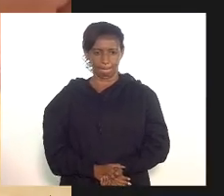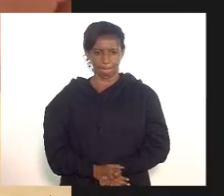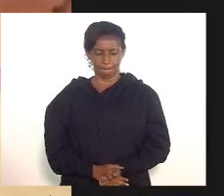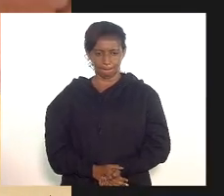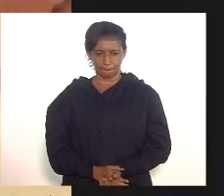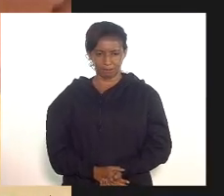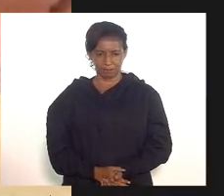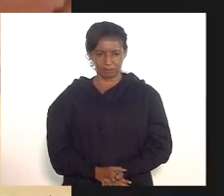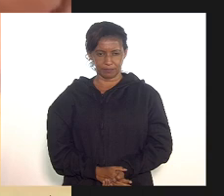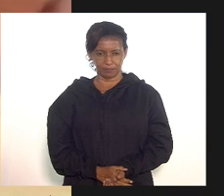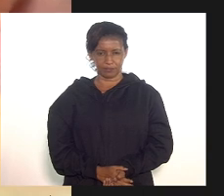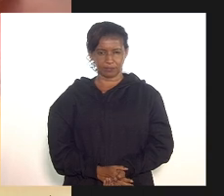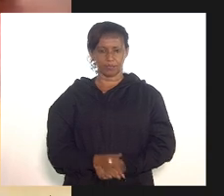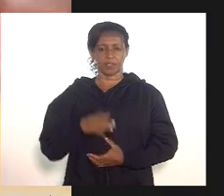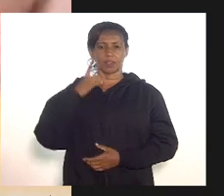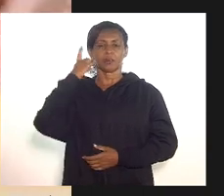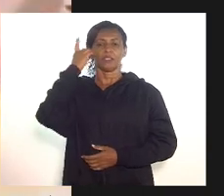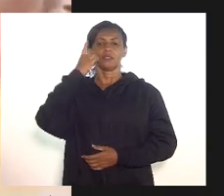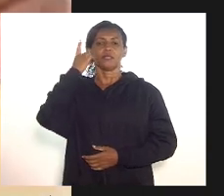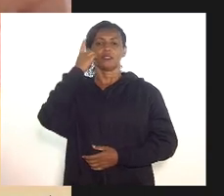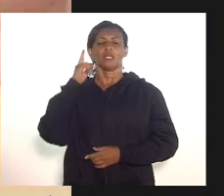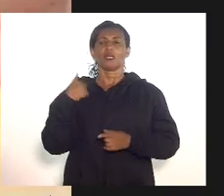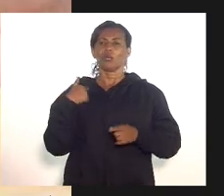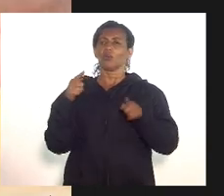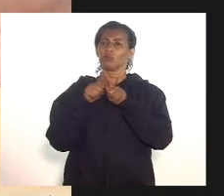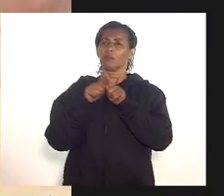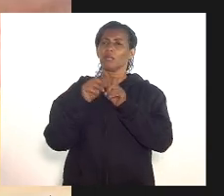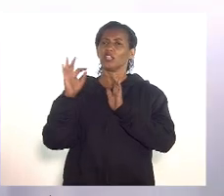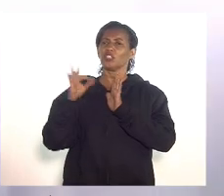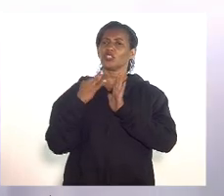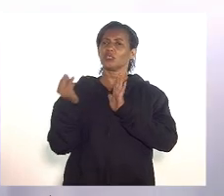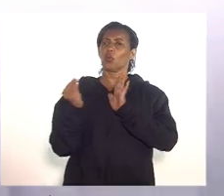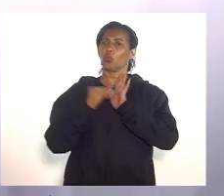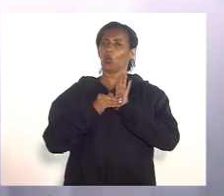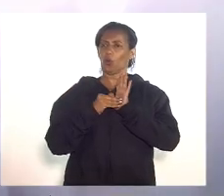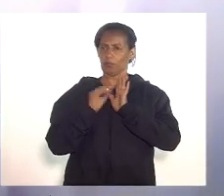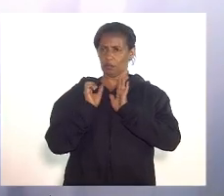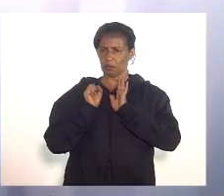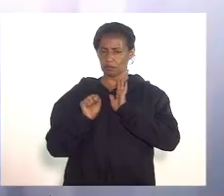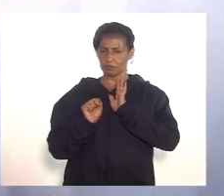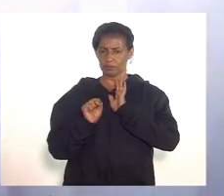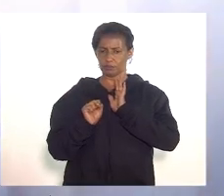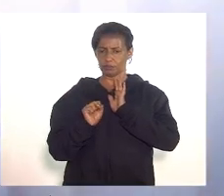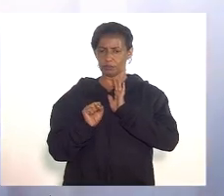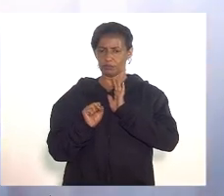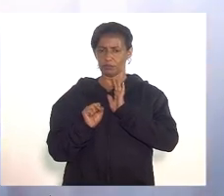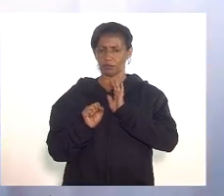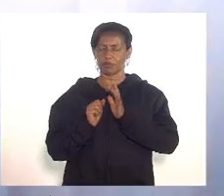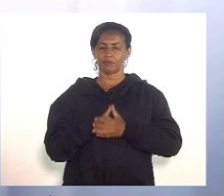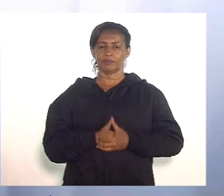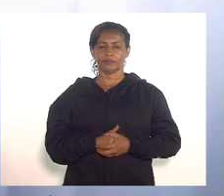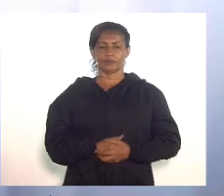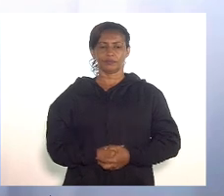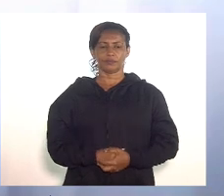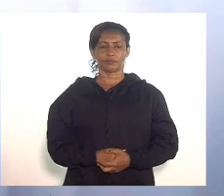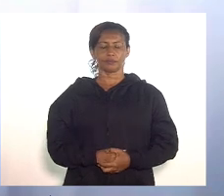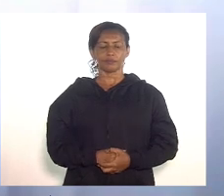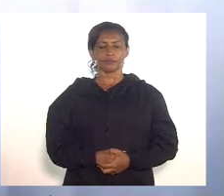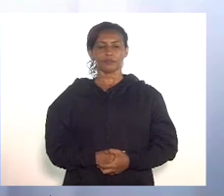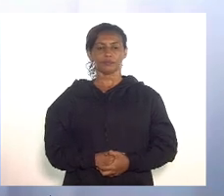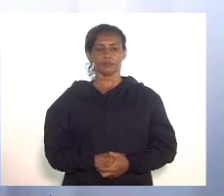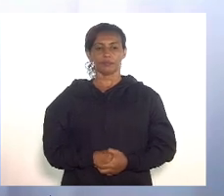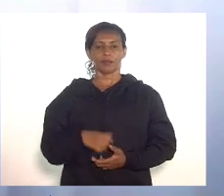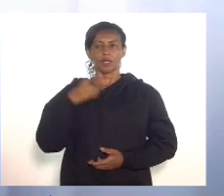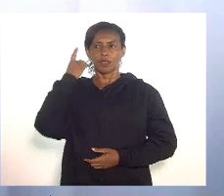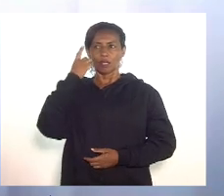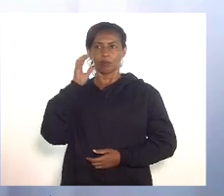eu para o Júnior eu gostaria também me escrever foi inscrito agora pelo grupo deputado Felipe